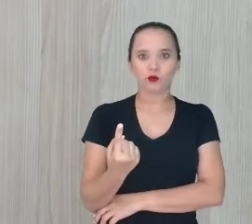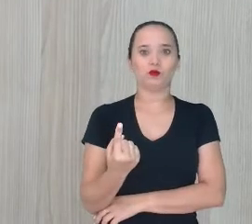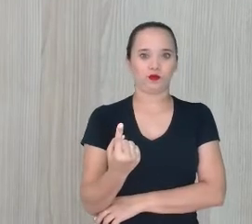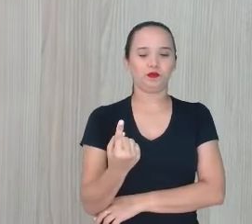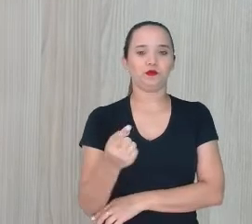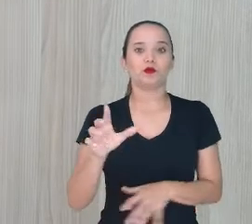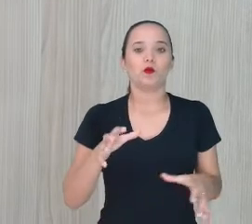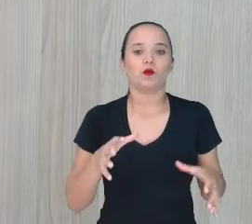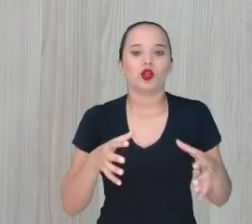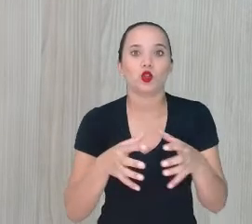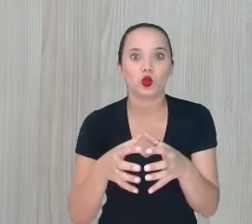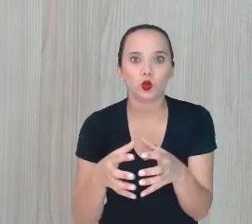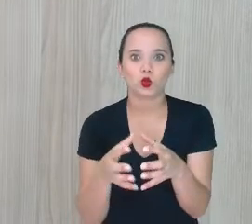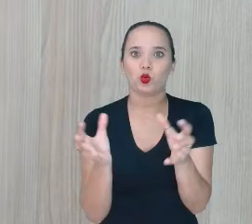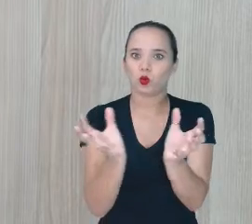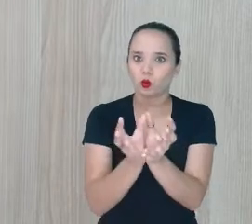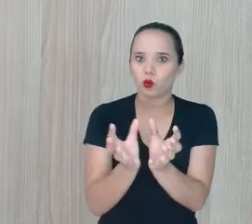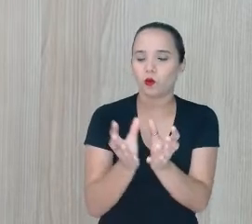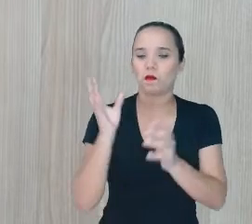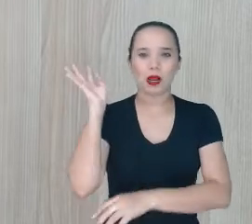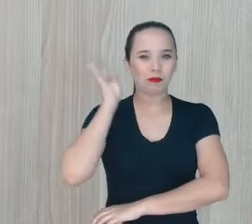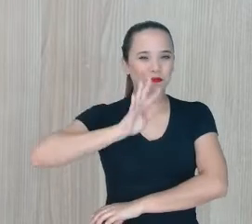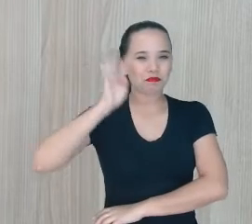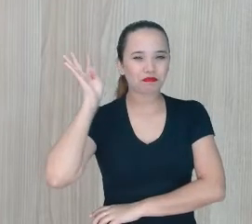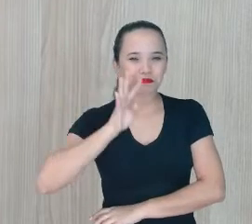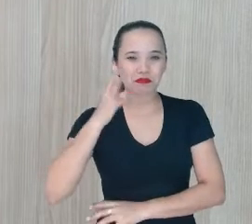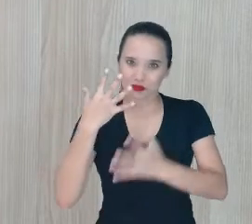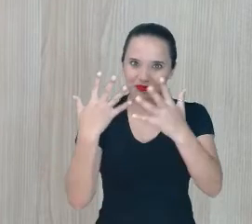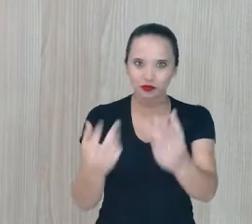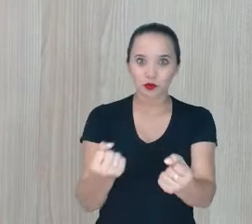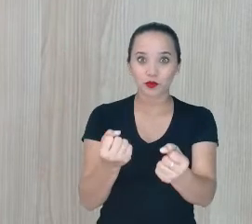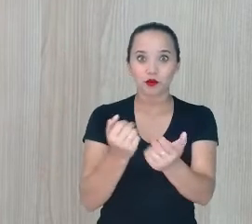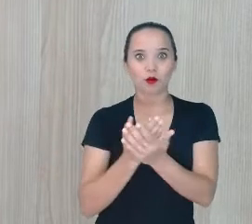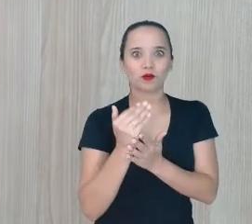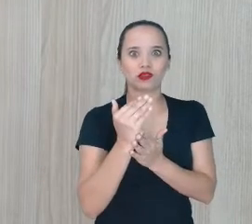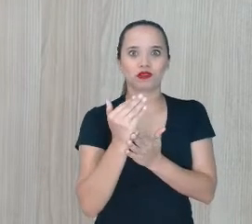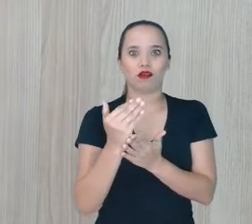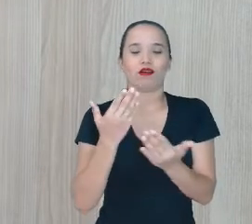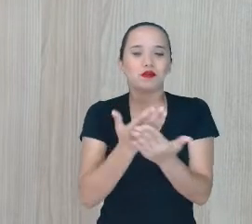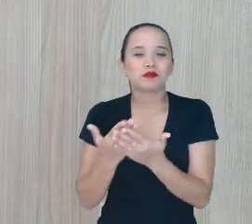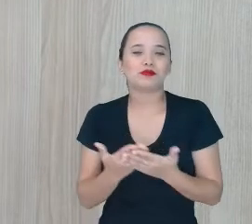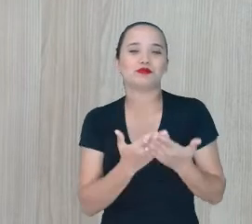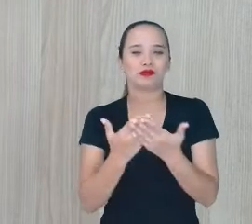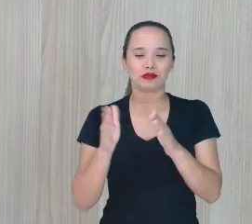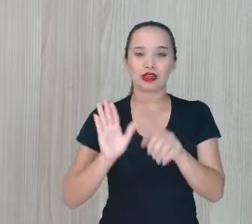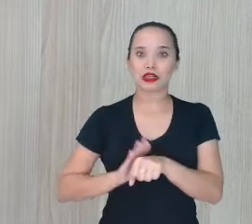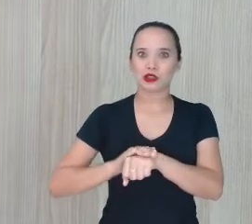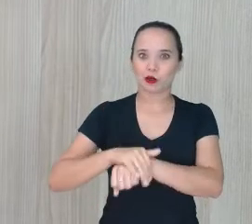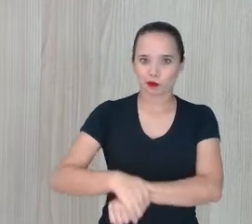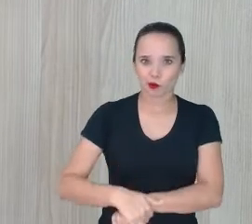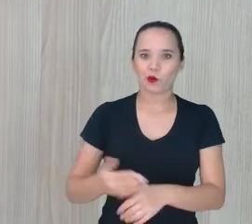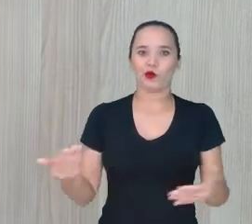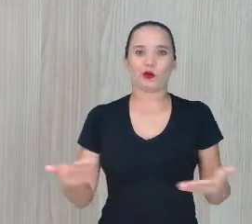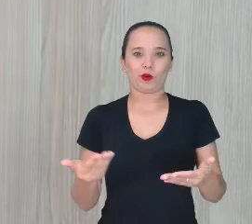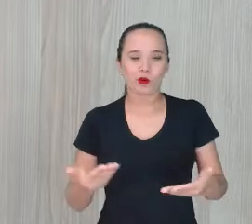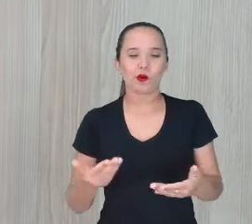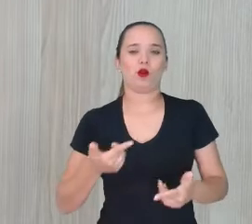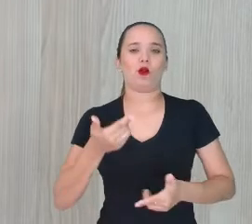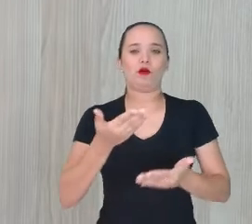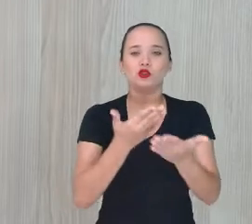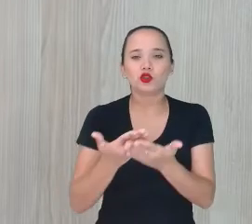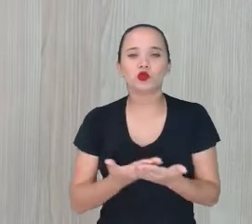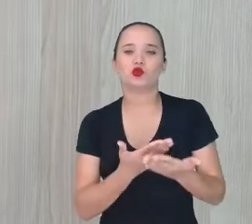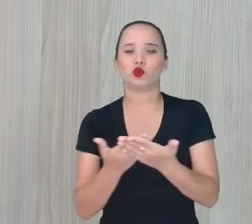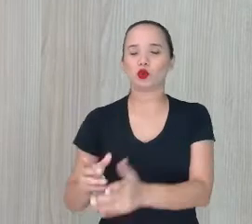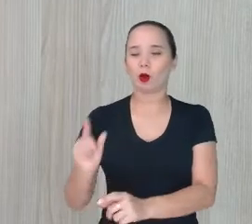turma legal, massa aí E vamos embora Nesse estudo, nessa noite aqui Para trabalhar um pouquinho